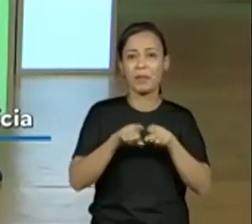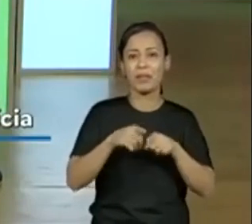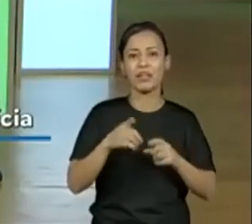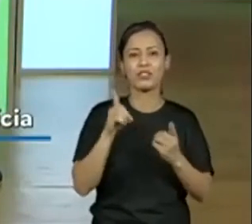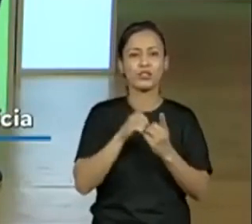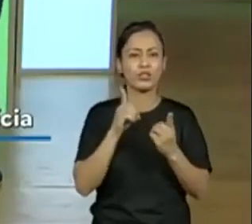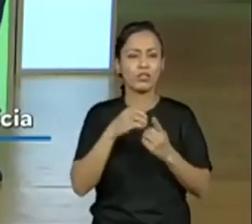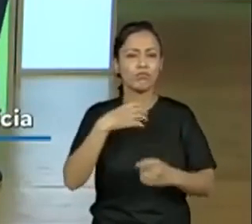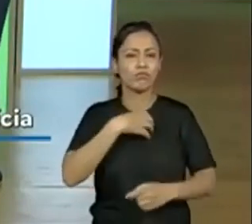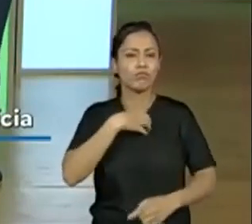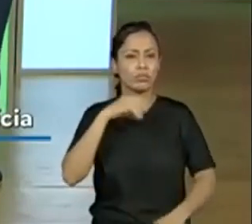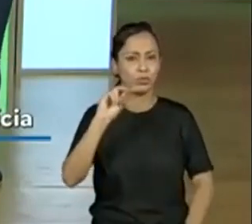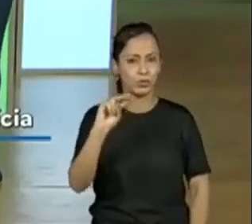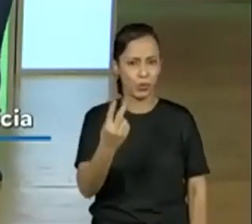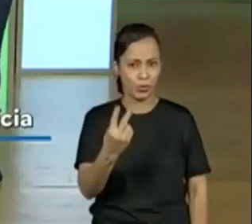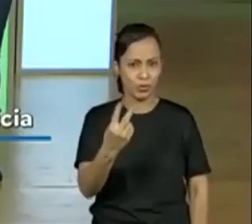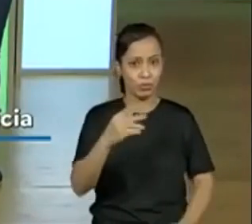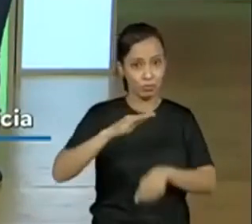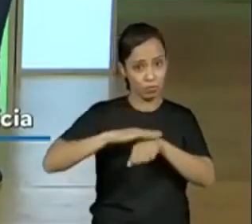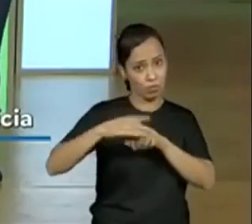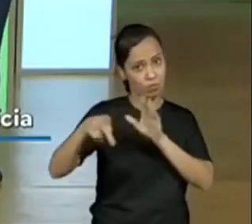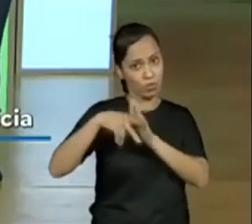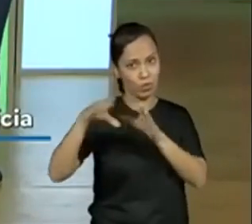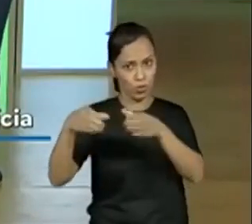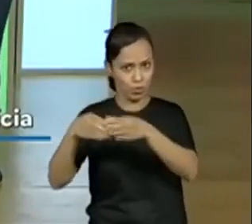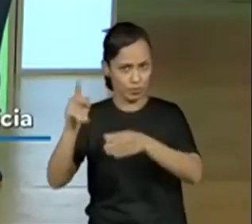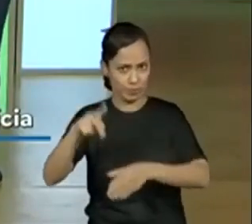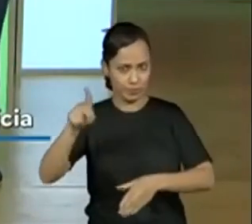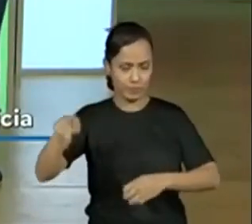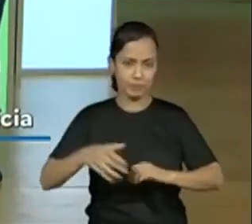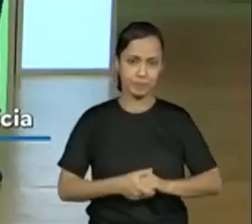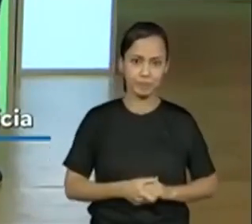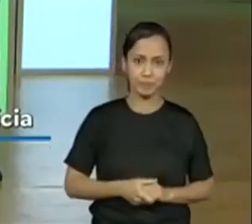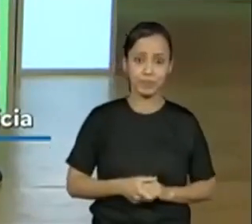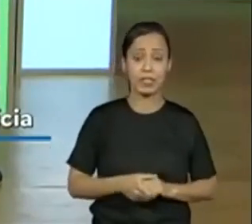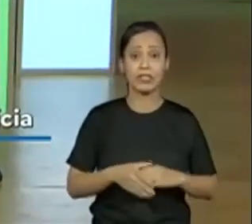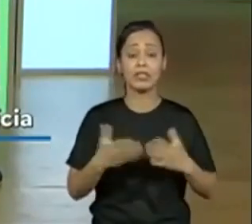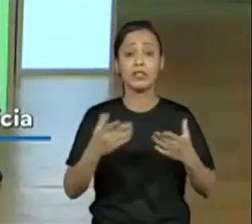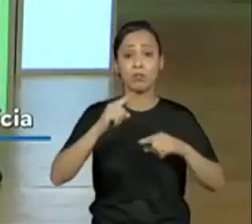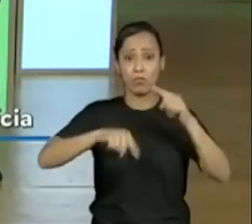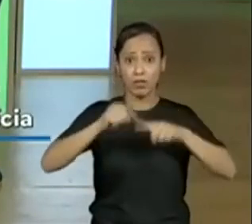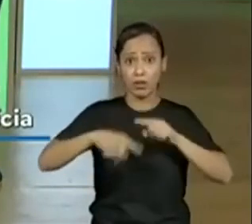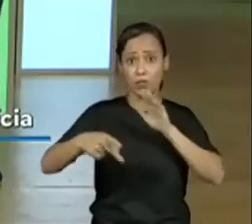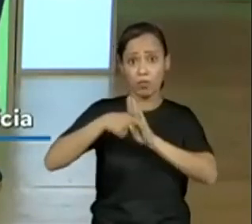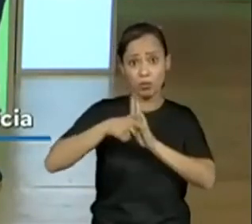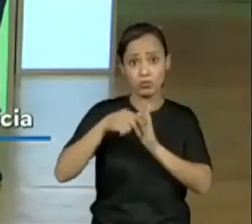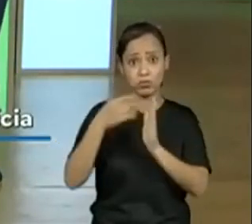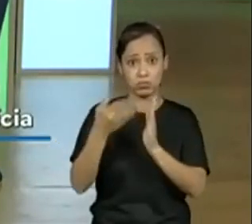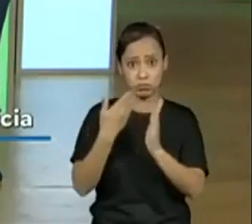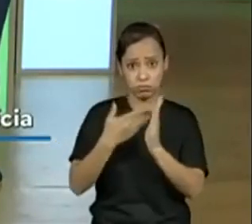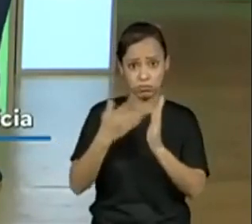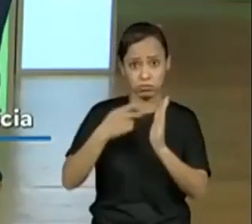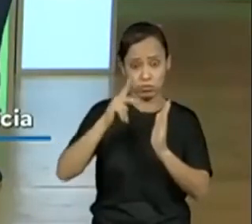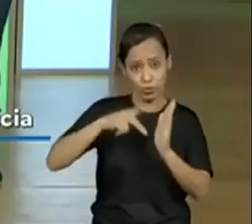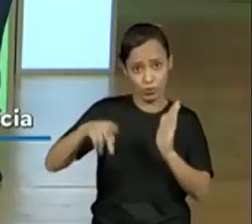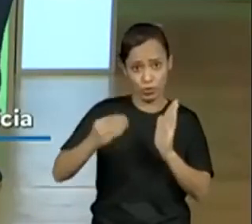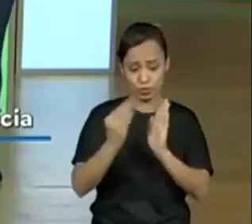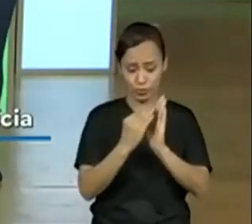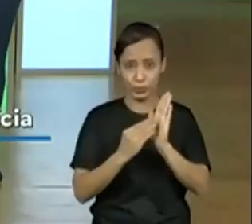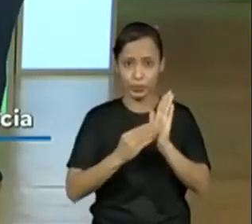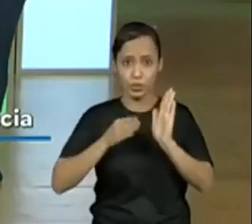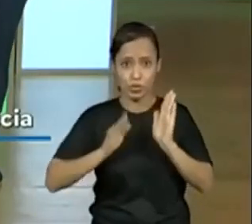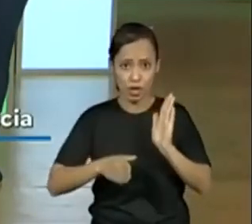2. Então, para os alunos, com o material do aluno, e os professores com o material do professor, conseguem verificar lá